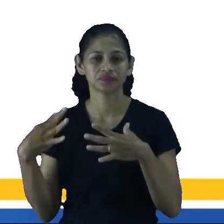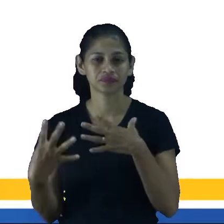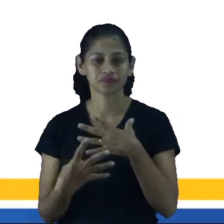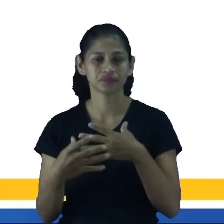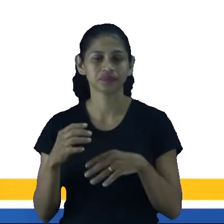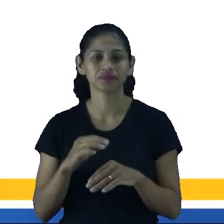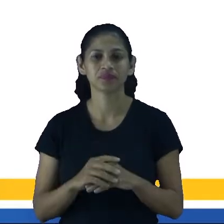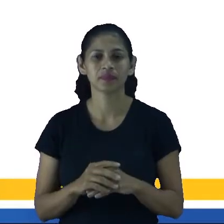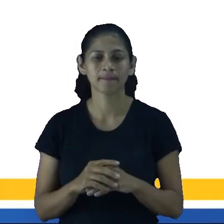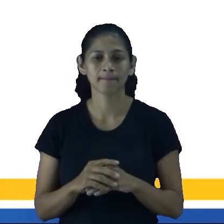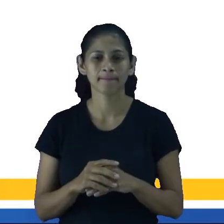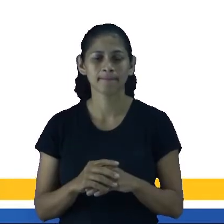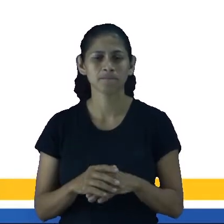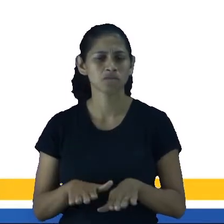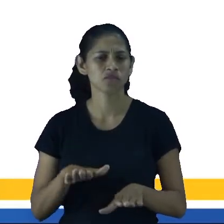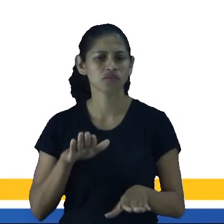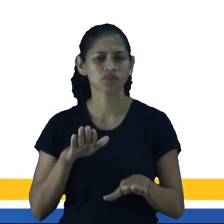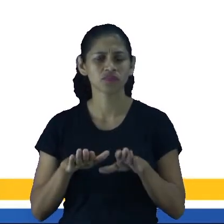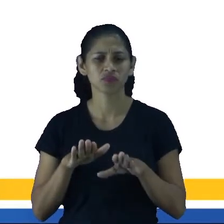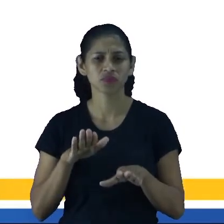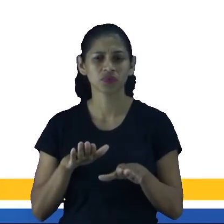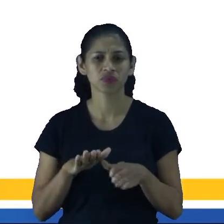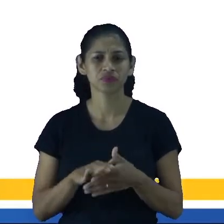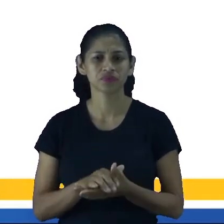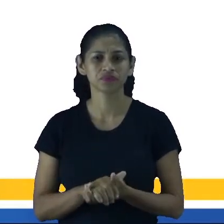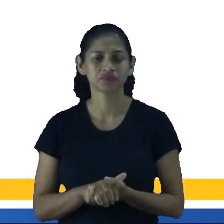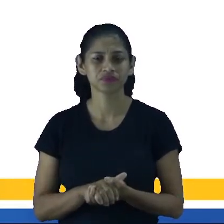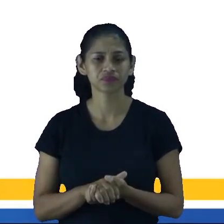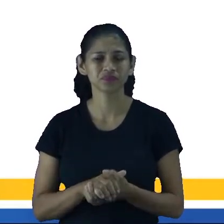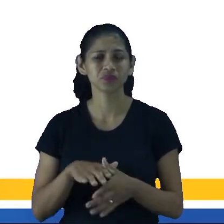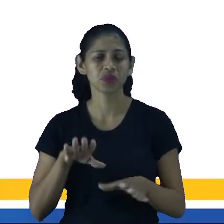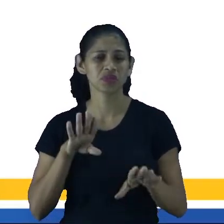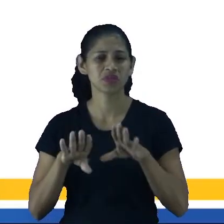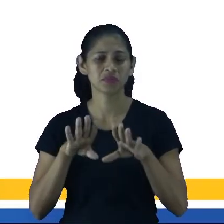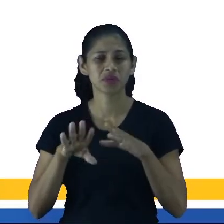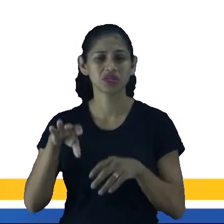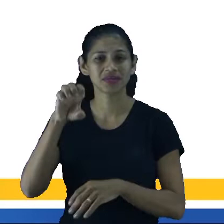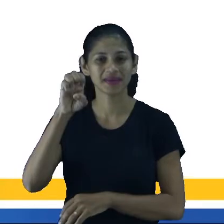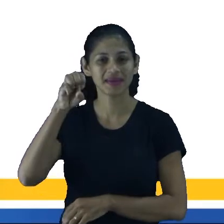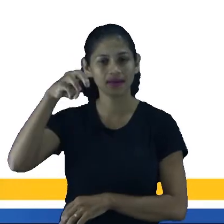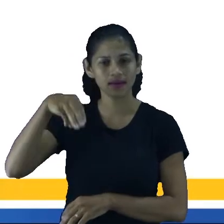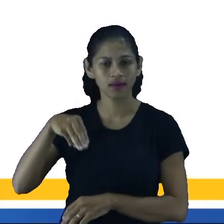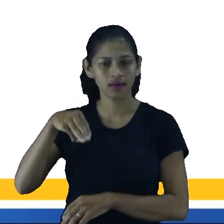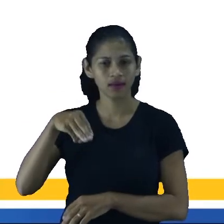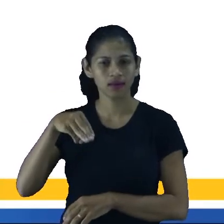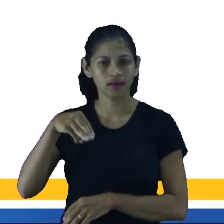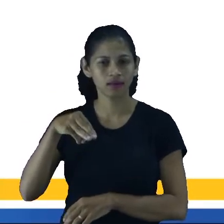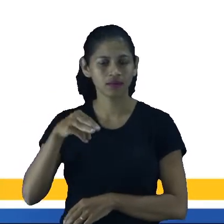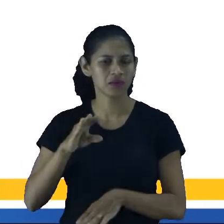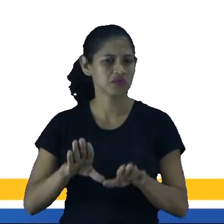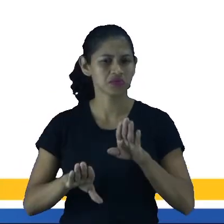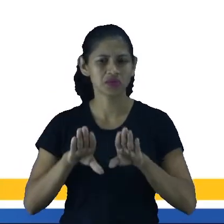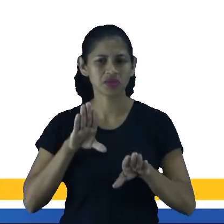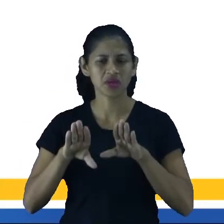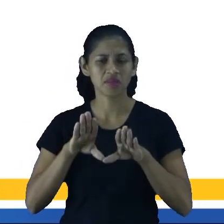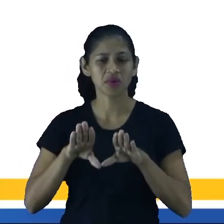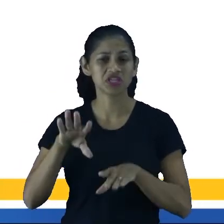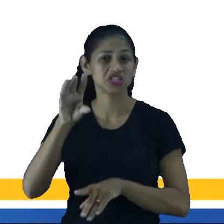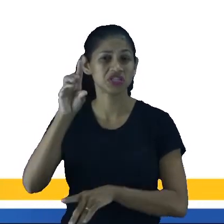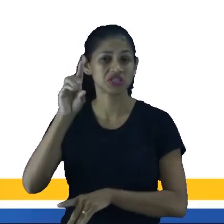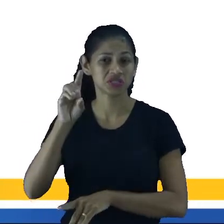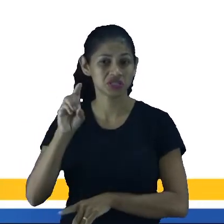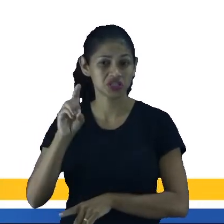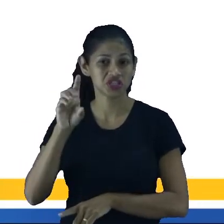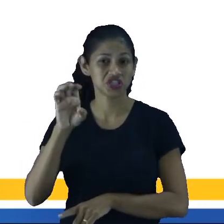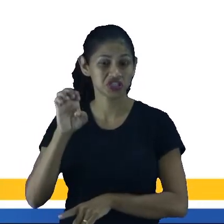fala depende em. E o correto não é depende em, é depende de. Porque quem depende, depende de alguma coisa e não